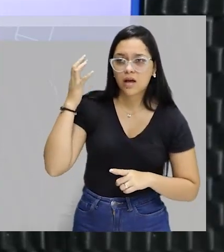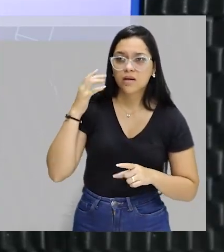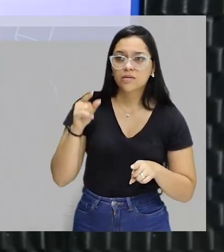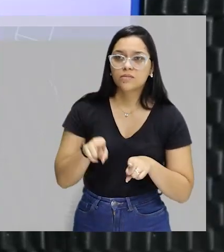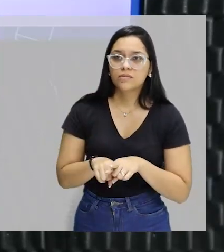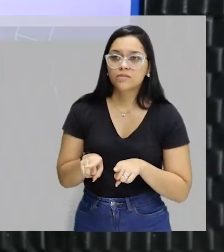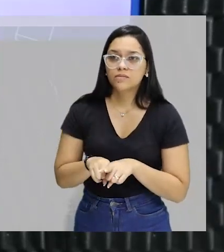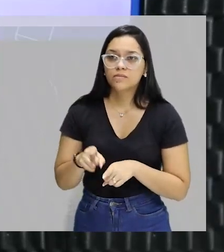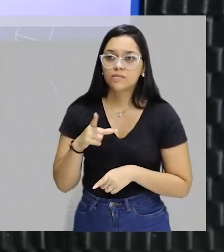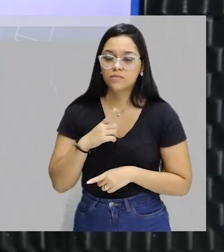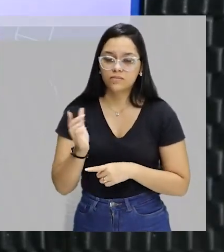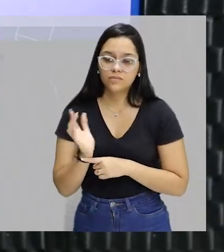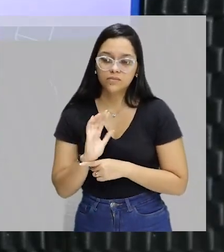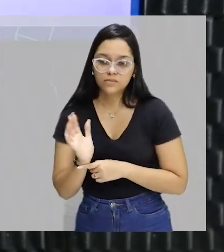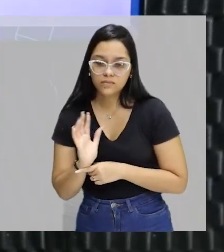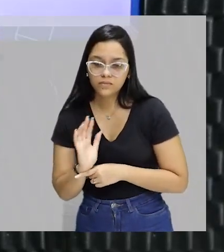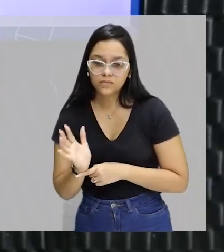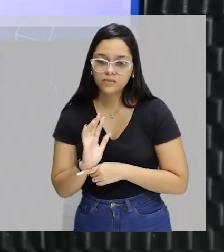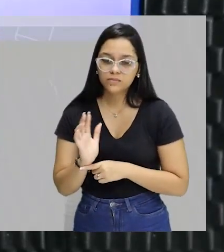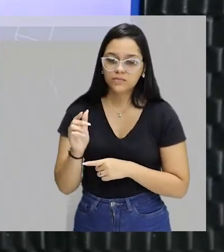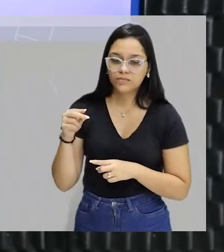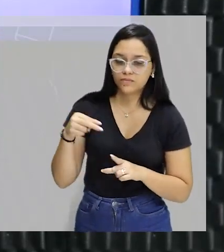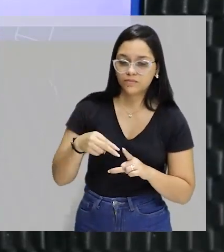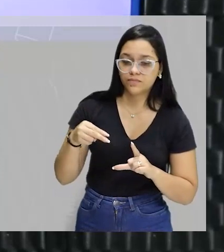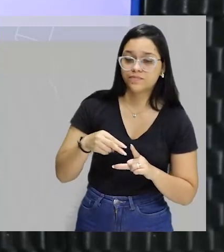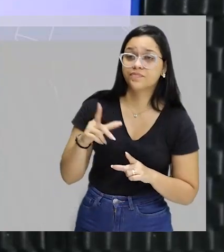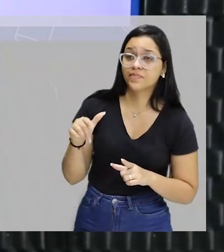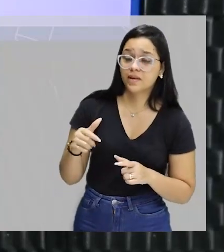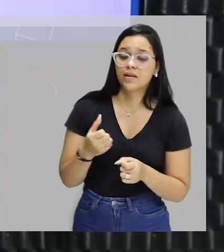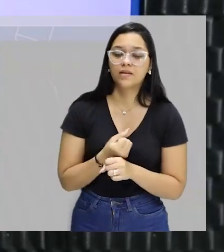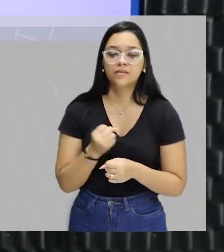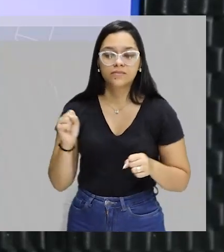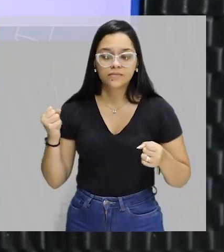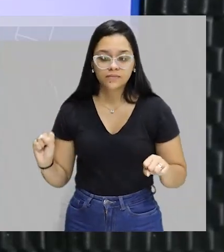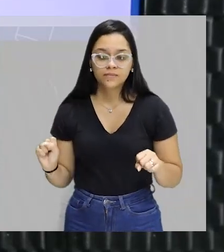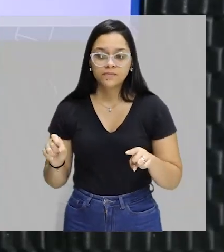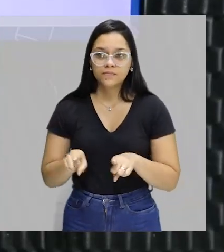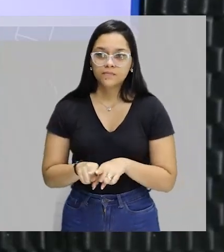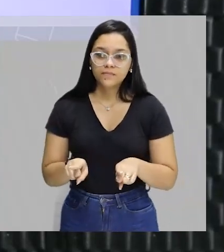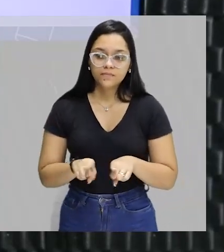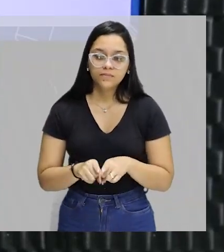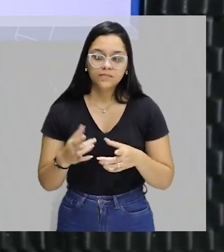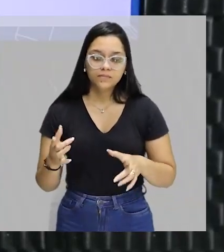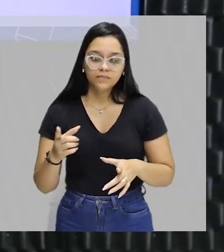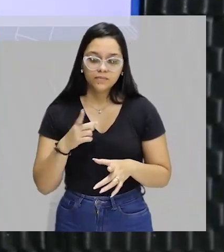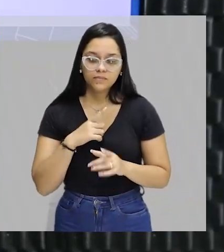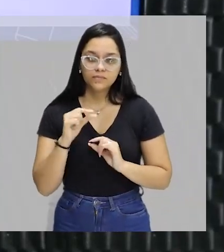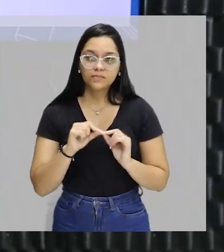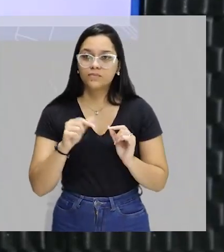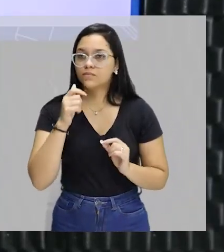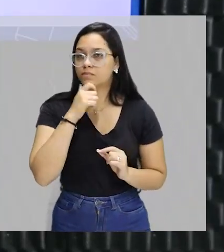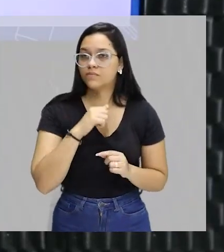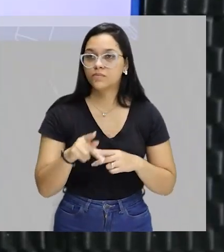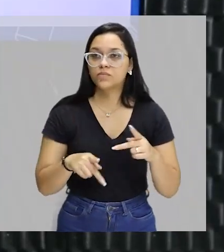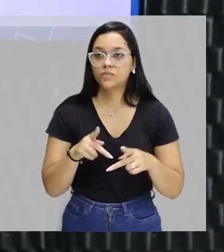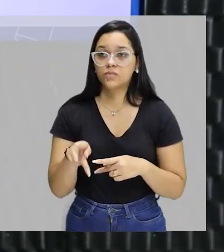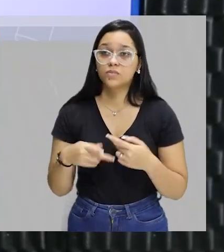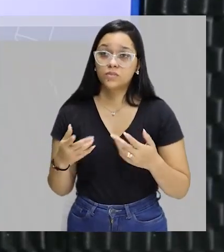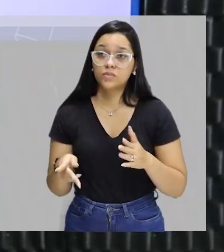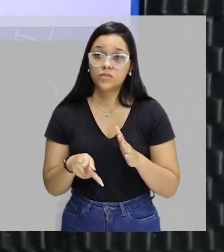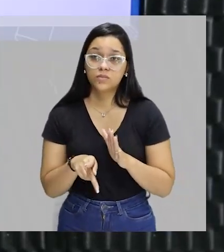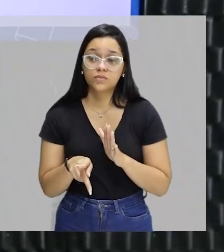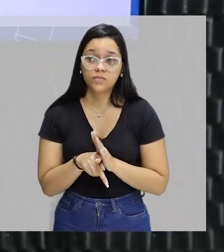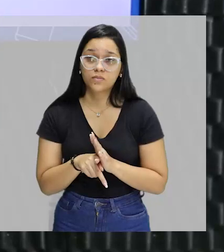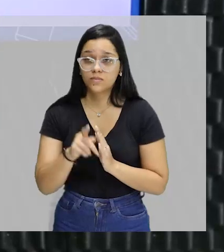filme, virou novela. Quer dizer, a obra dele é muito grande. E aí ele coloca um homem do povo para ser o